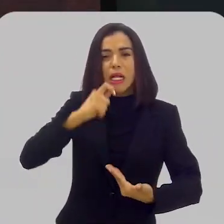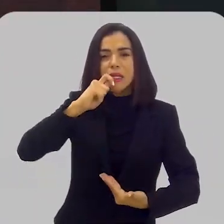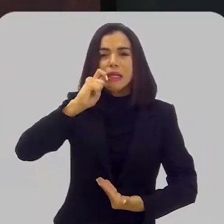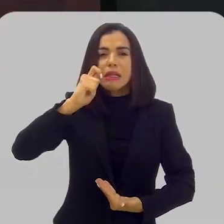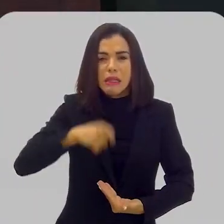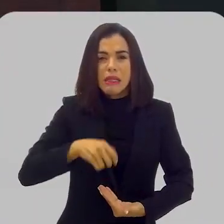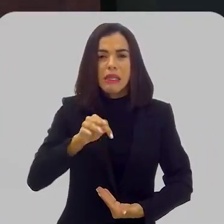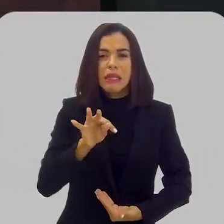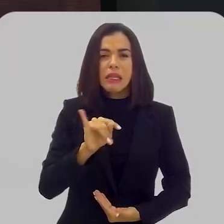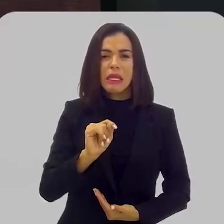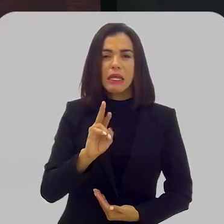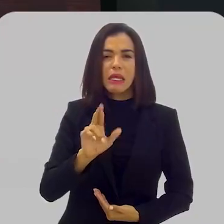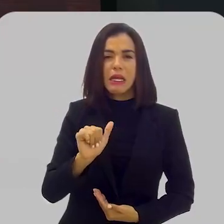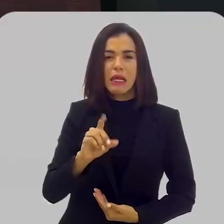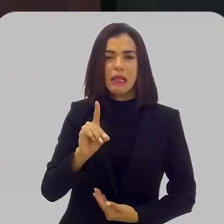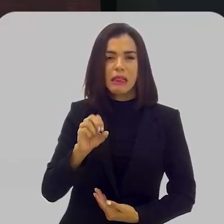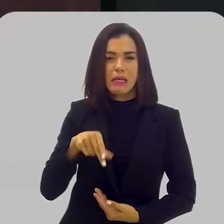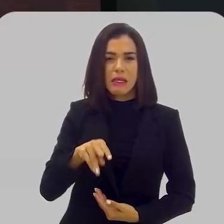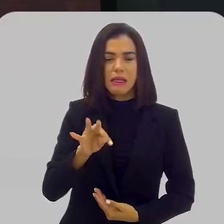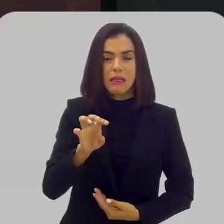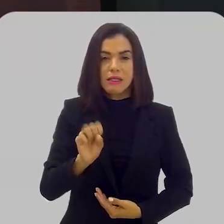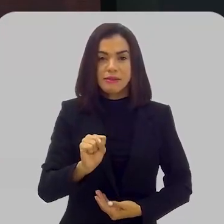esta medalha Tiradentes.